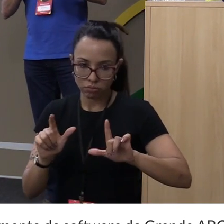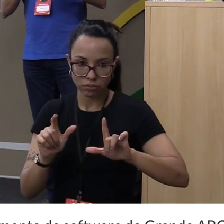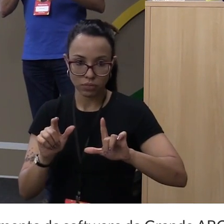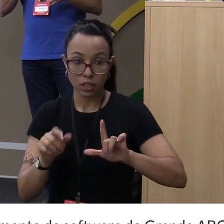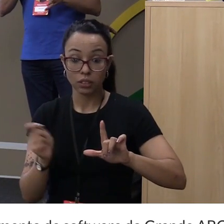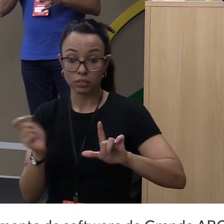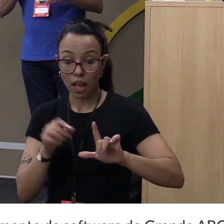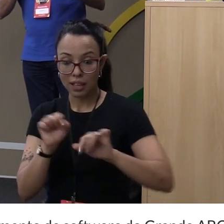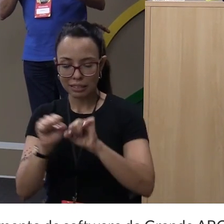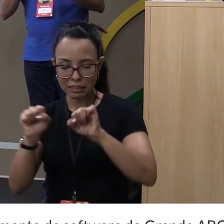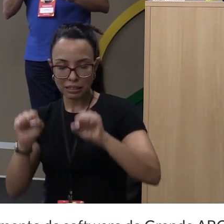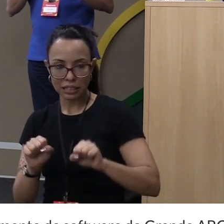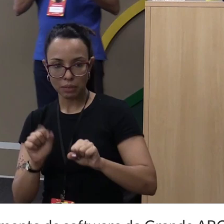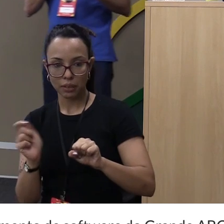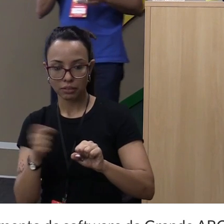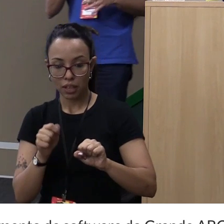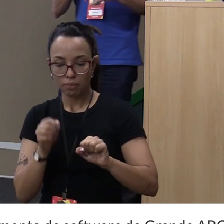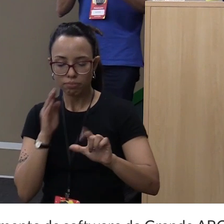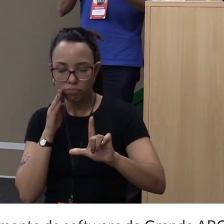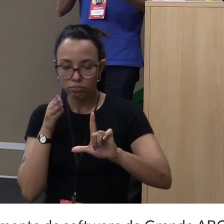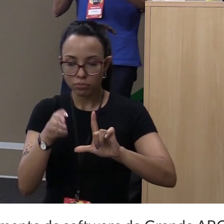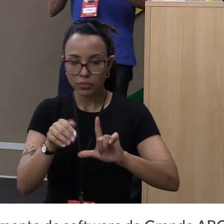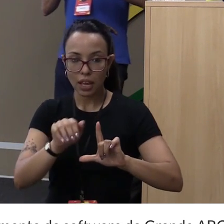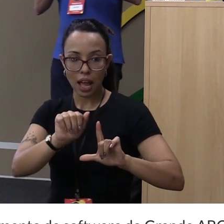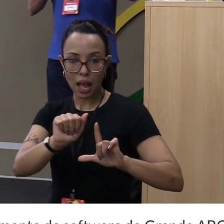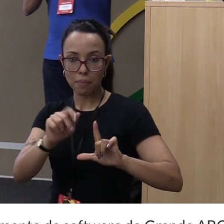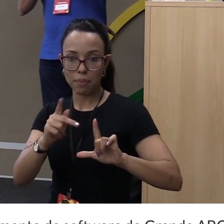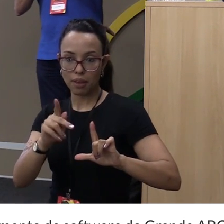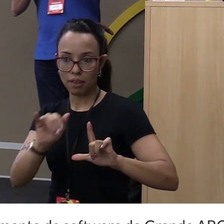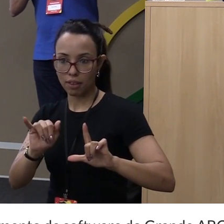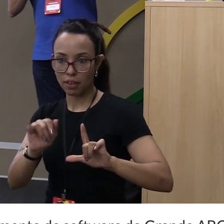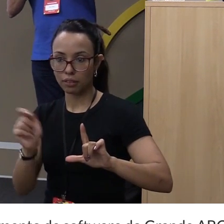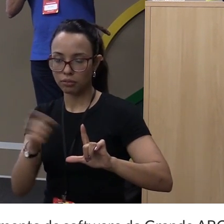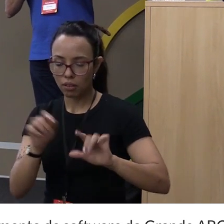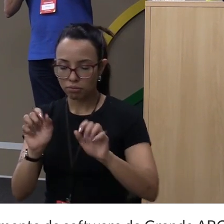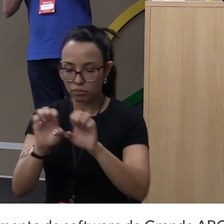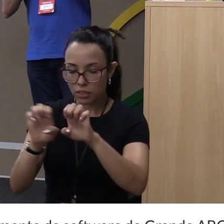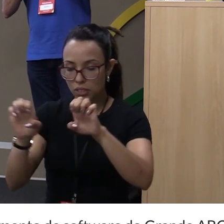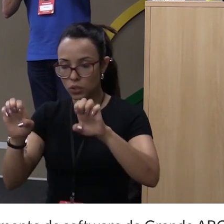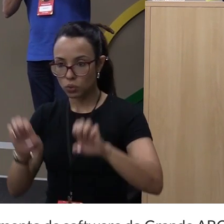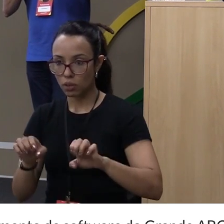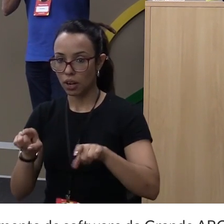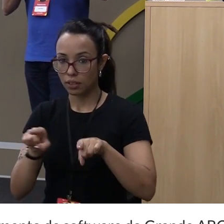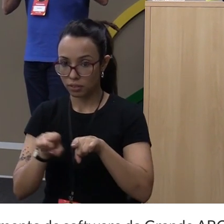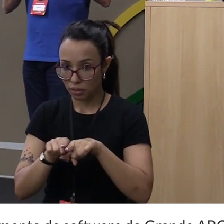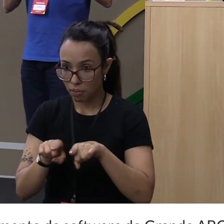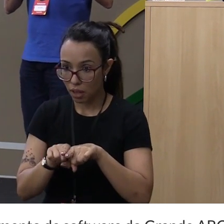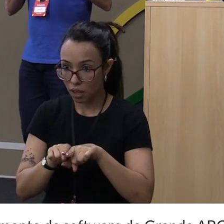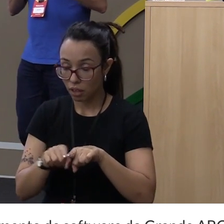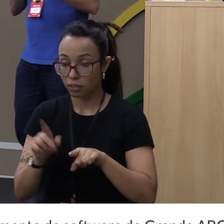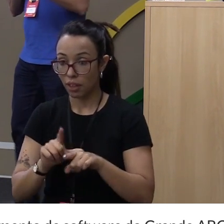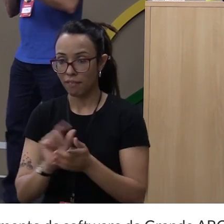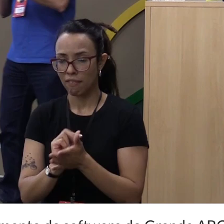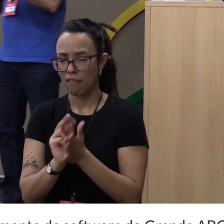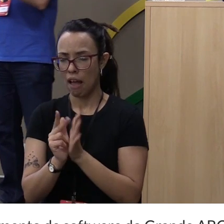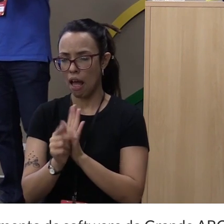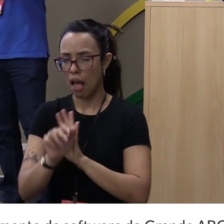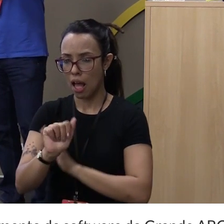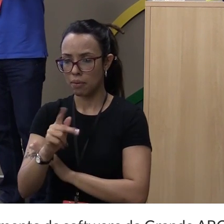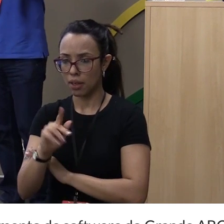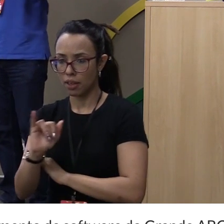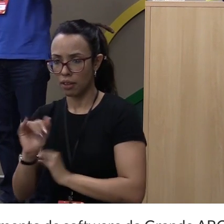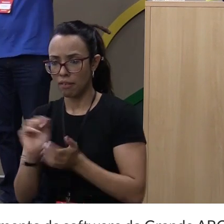acessa por API que você também pode pegar e estruturar. Por exemplo, você tem várias APIs e você quer pegar